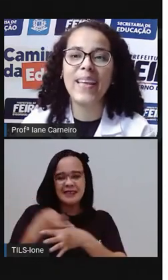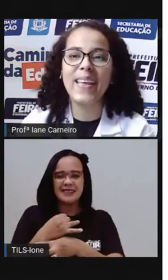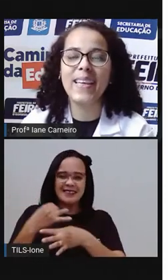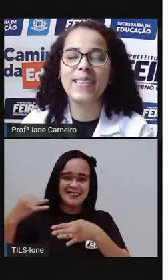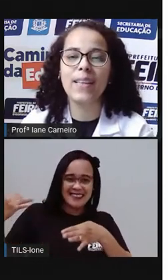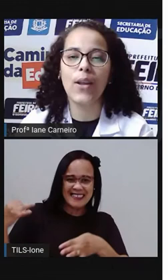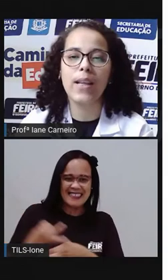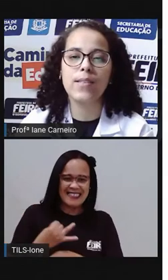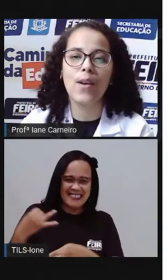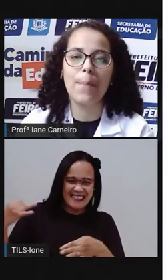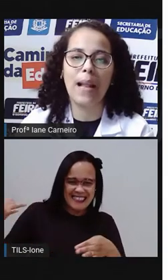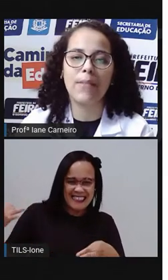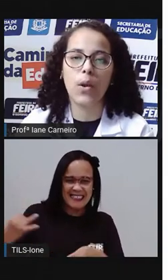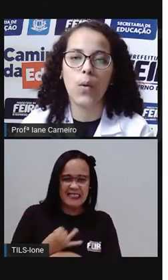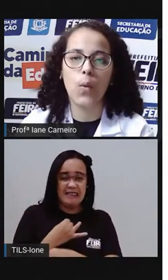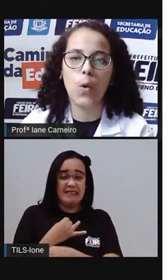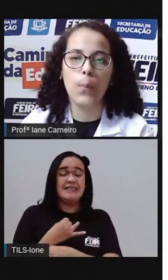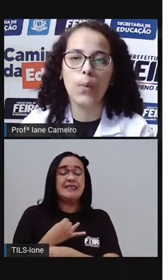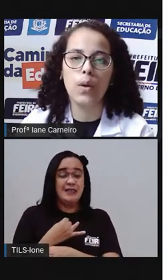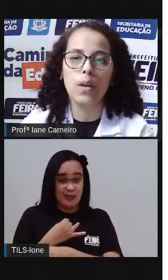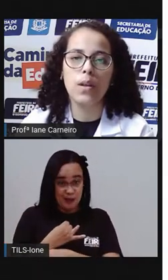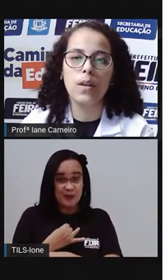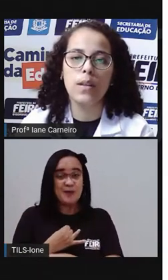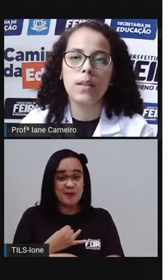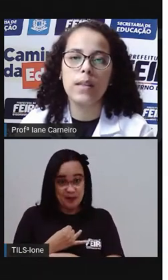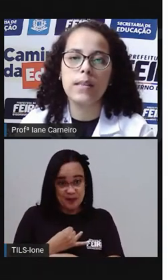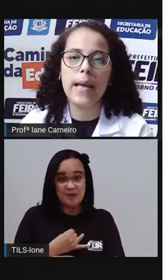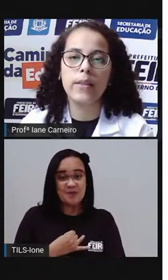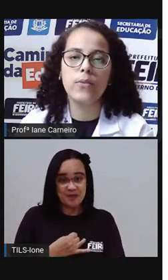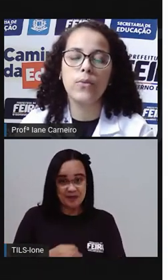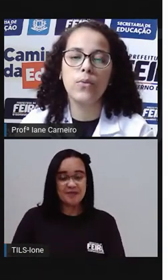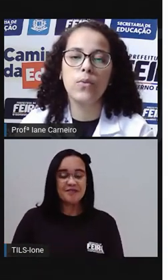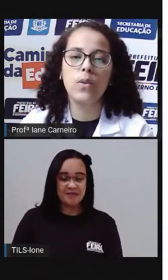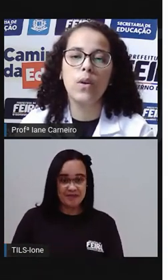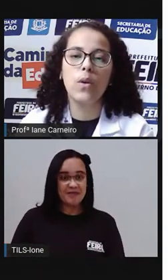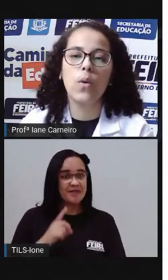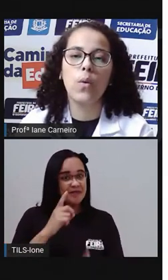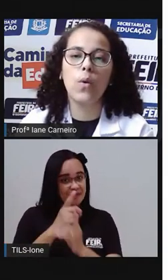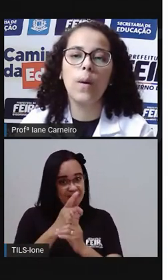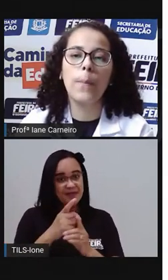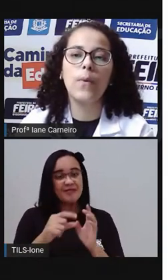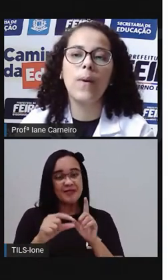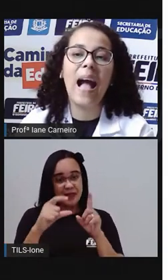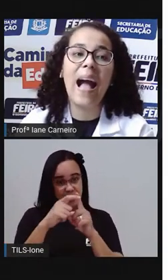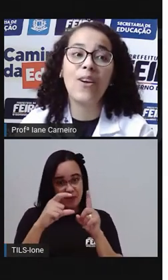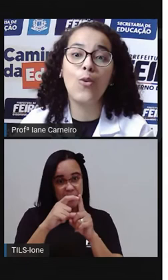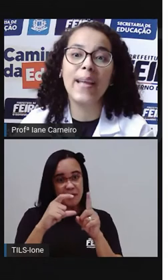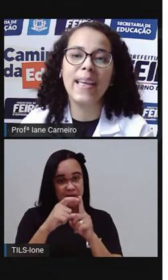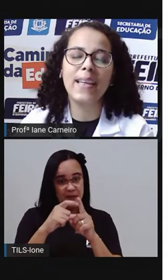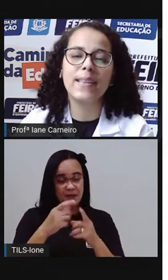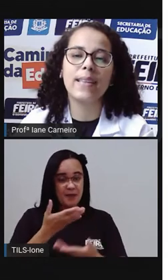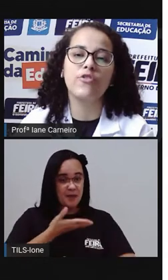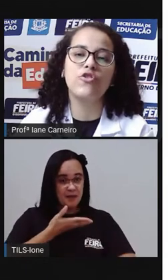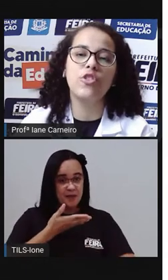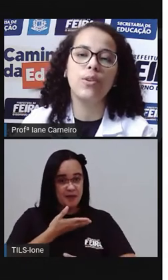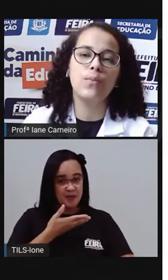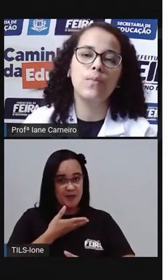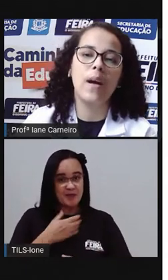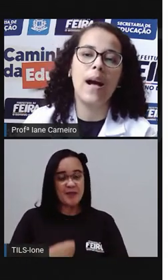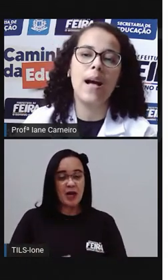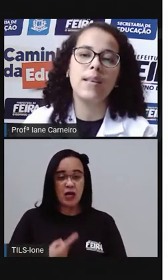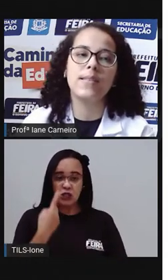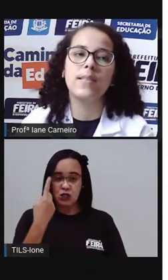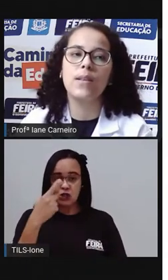Corpo aguenta. Olha só a palavra corpo. Certo? O corpo aguenta. De